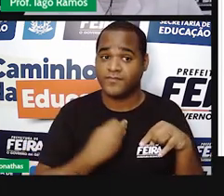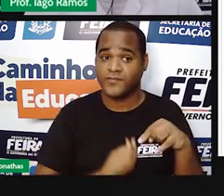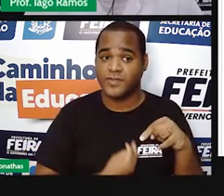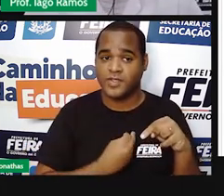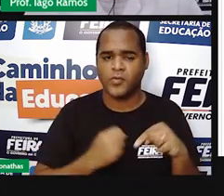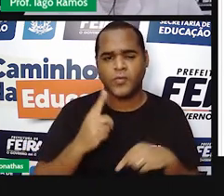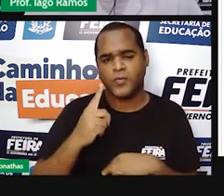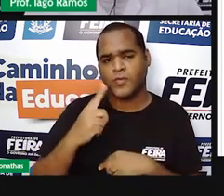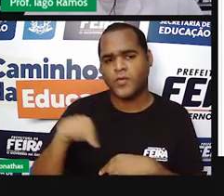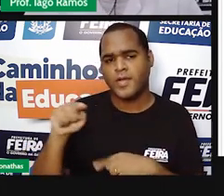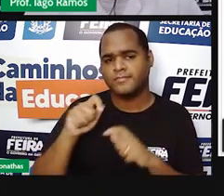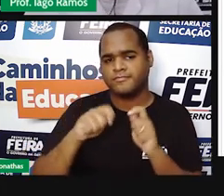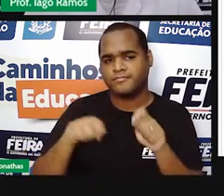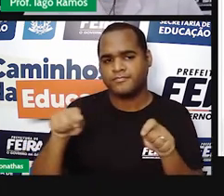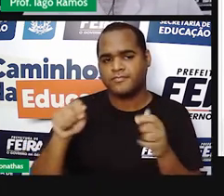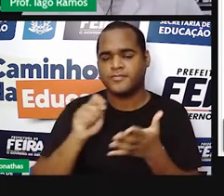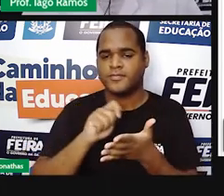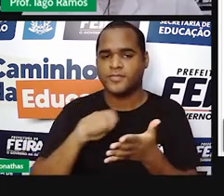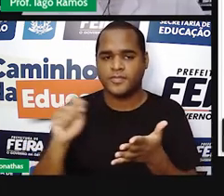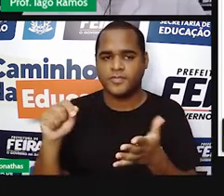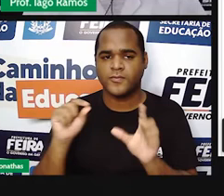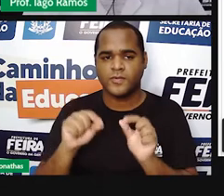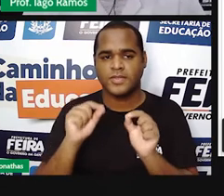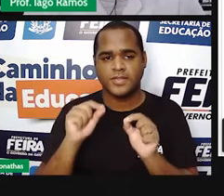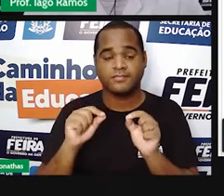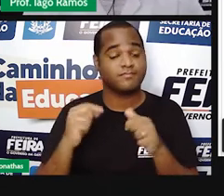gente pode escrever mais aqui o seguinte, ó.